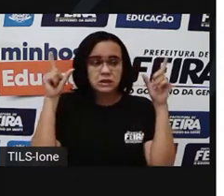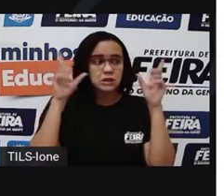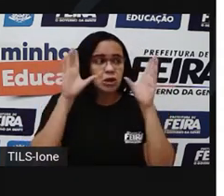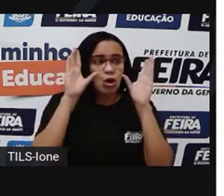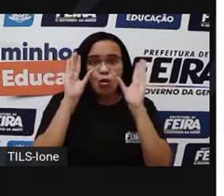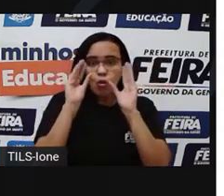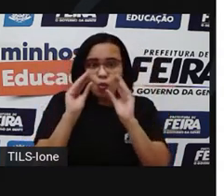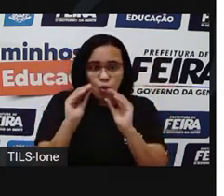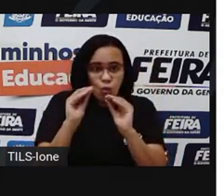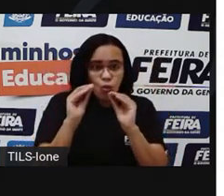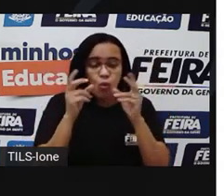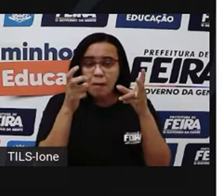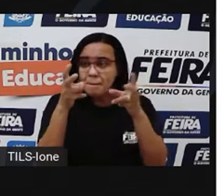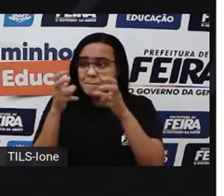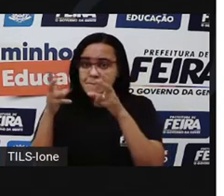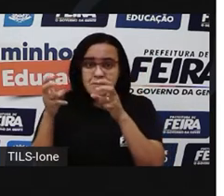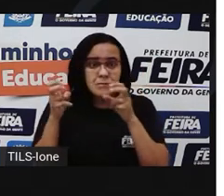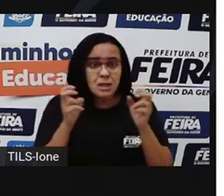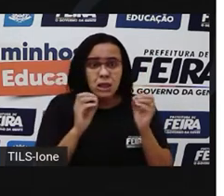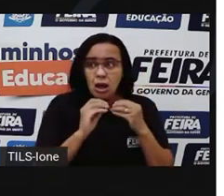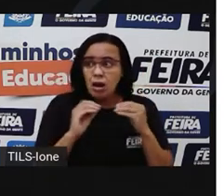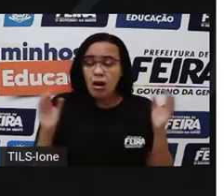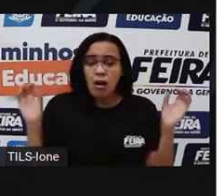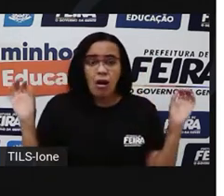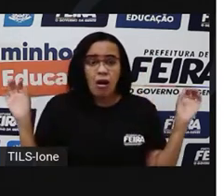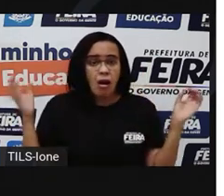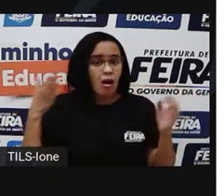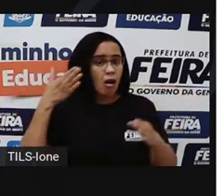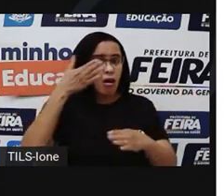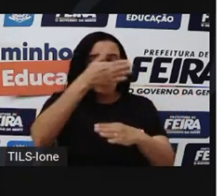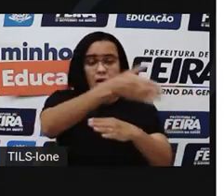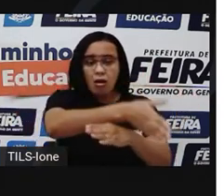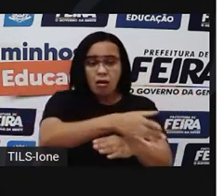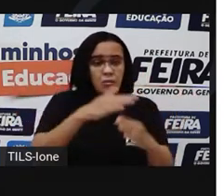e percebeu que não conseguia voltar para casa.